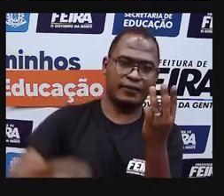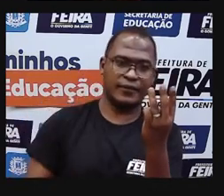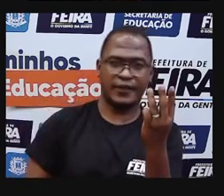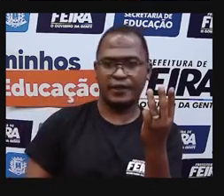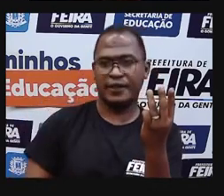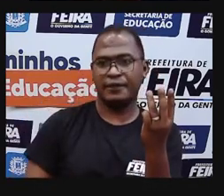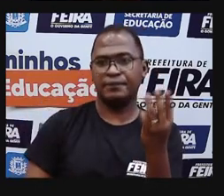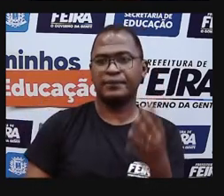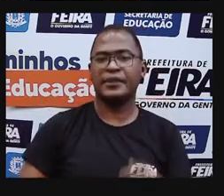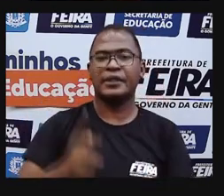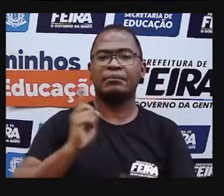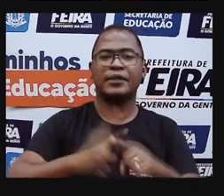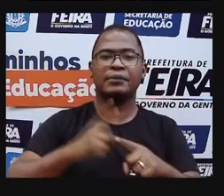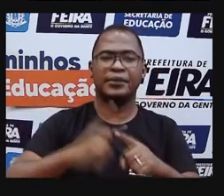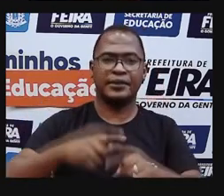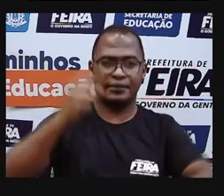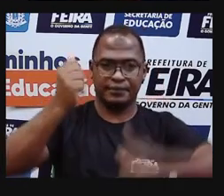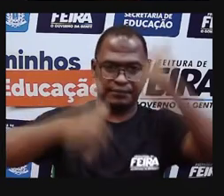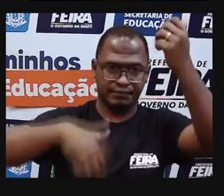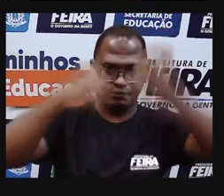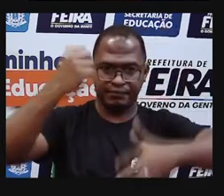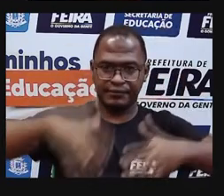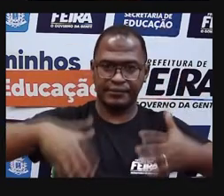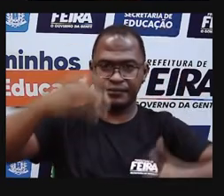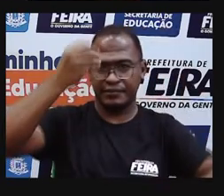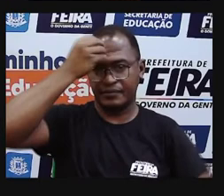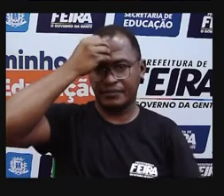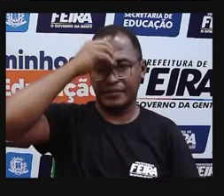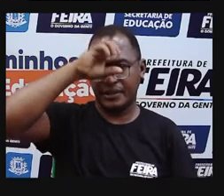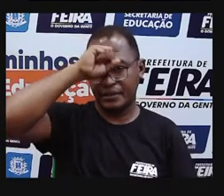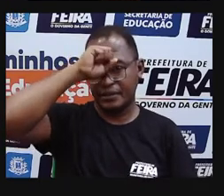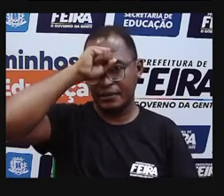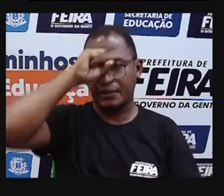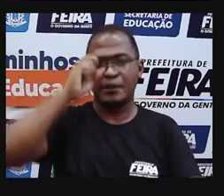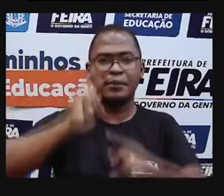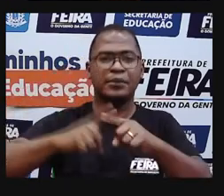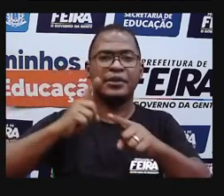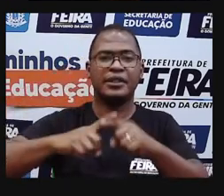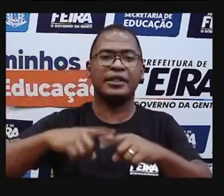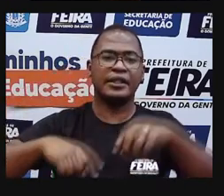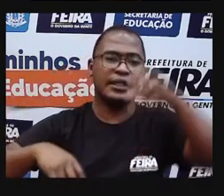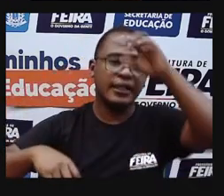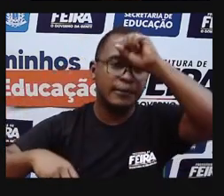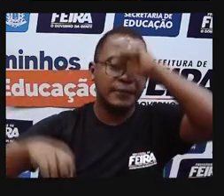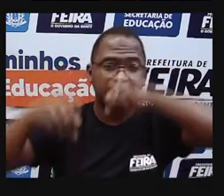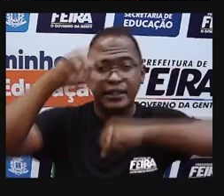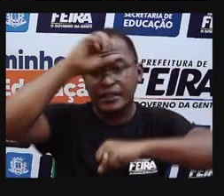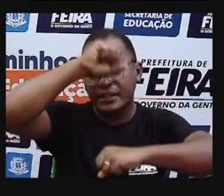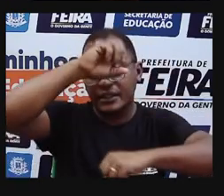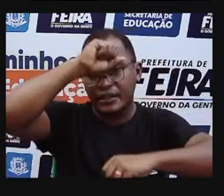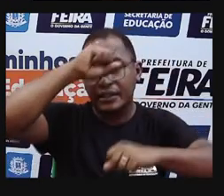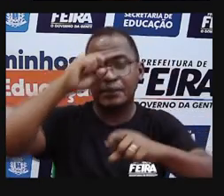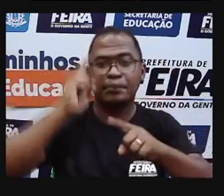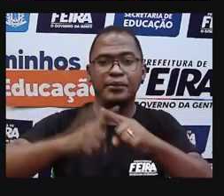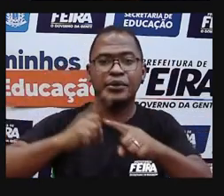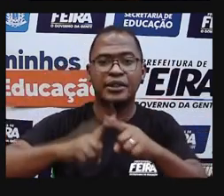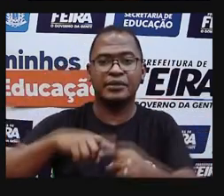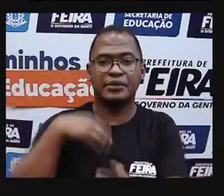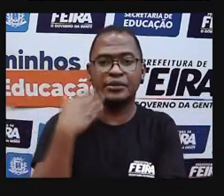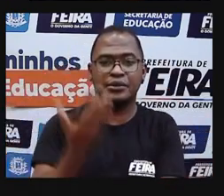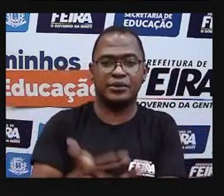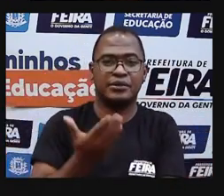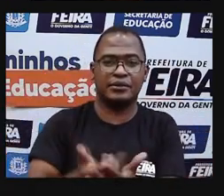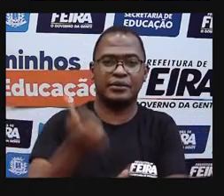Por que que a gente aprende isso? Como é que a gente precisa? Por que que a gente precisa adquirir esse conhecimento? Gente,